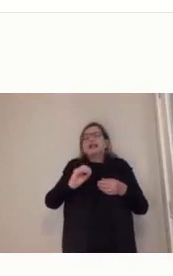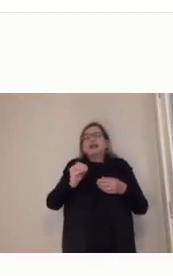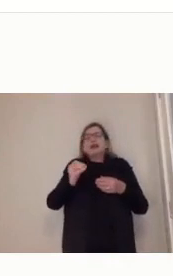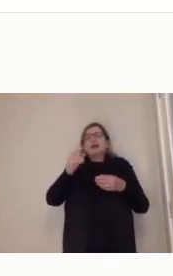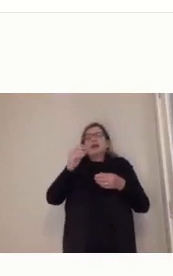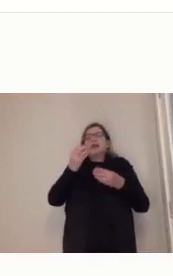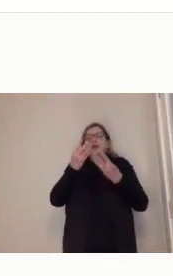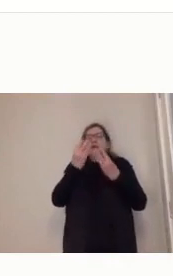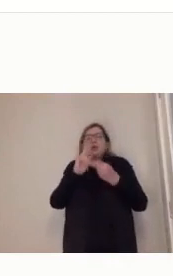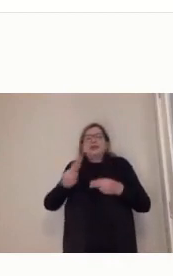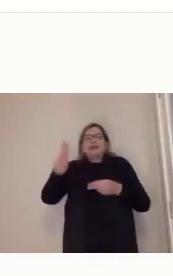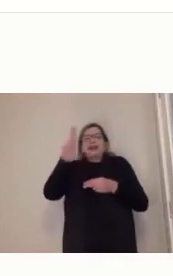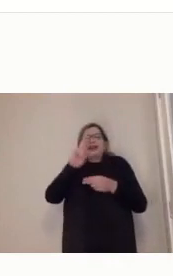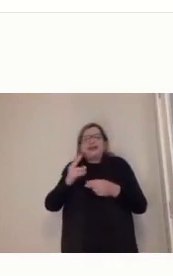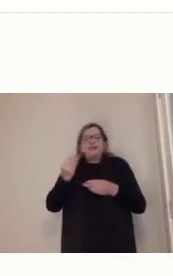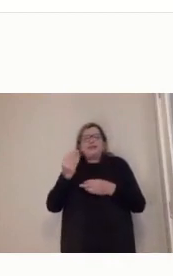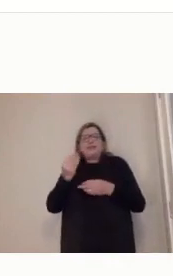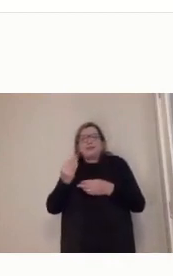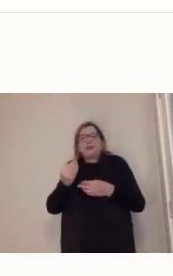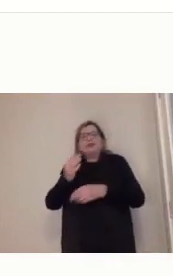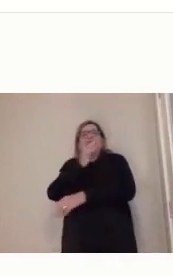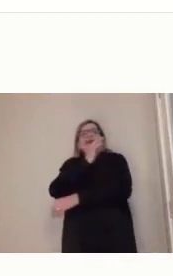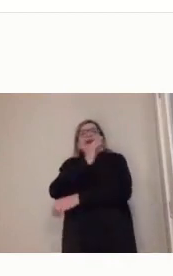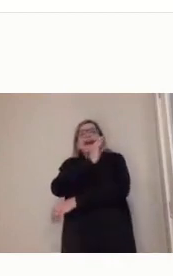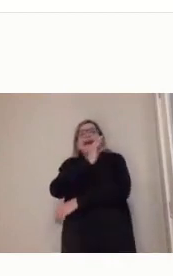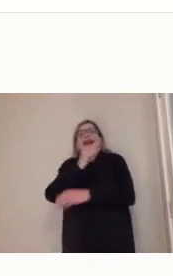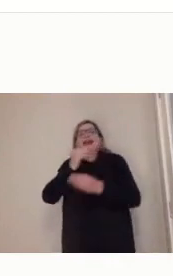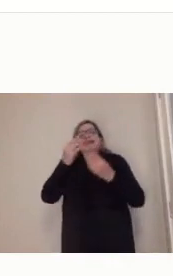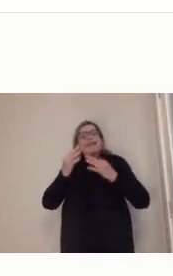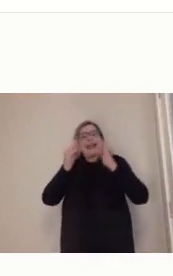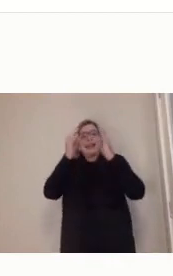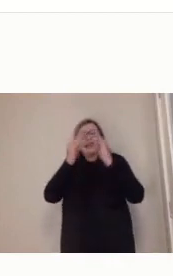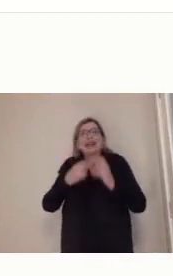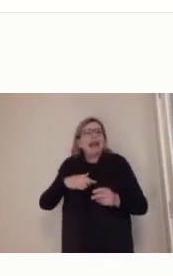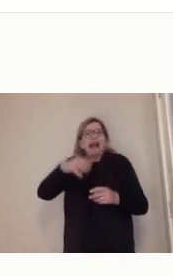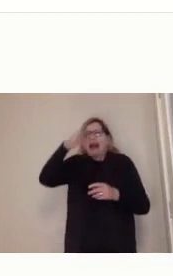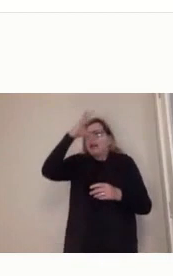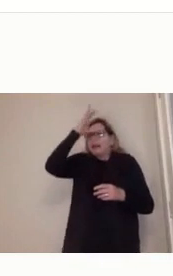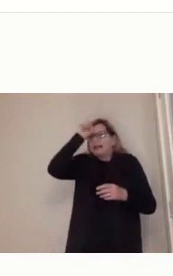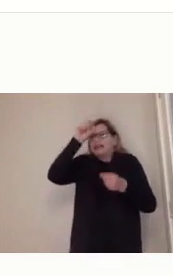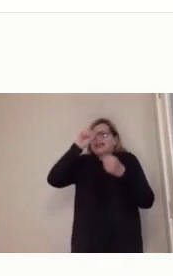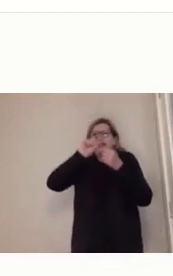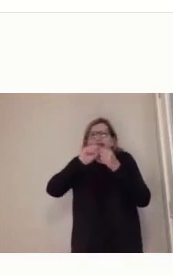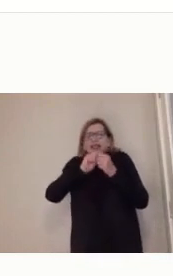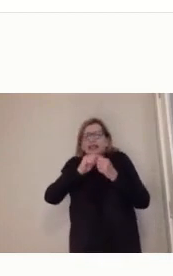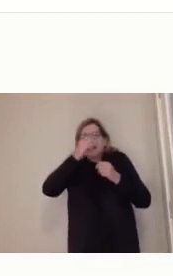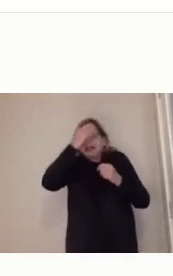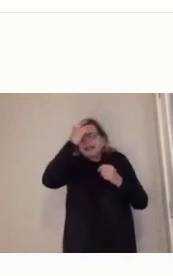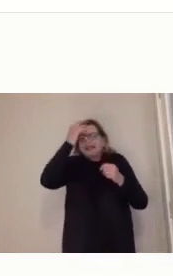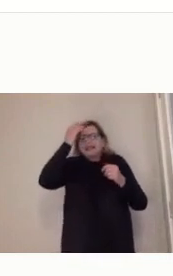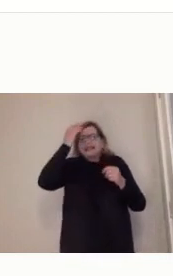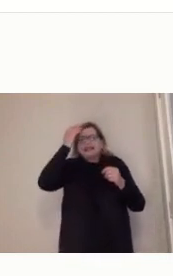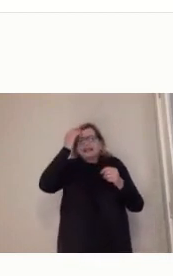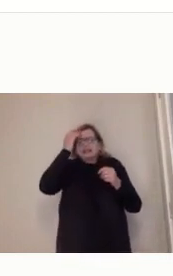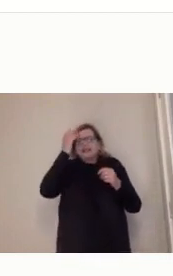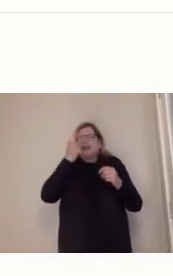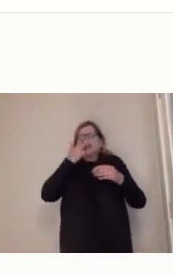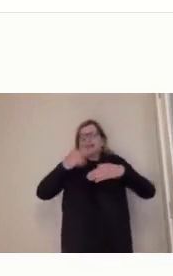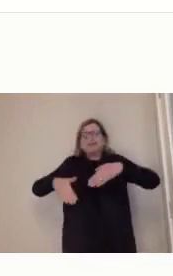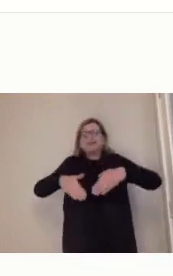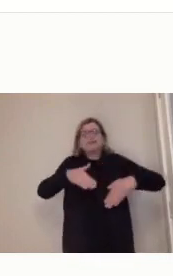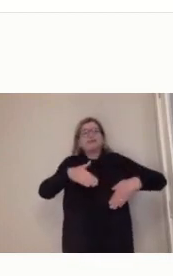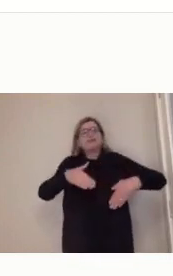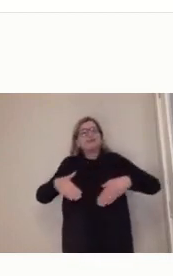começaram a se tornar mais robotizadas, sem conseguir estabelecer nexos mais profundos, com, né, ter